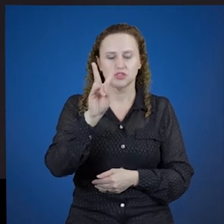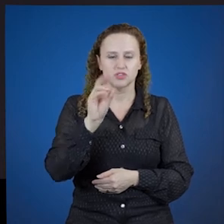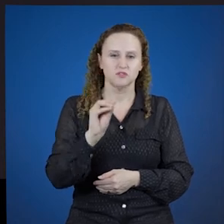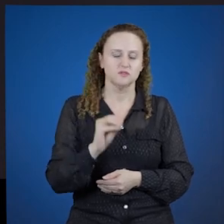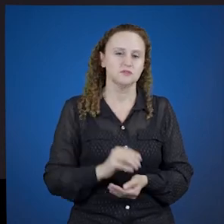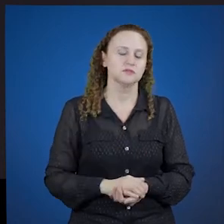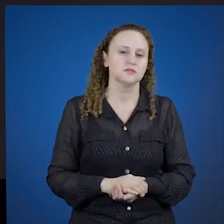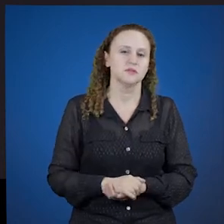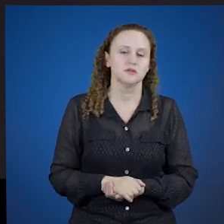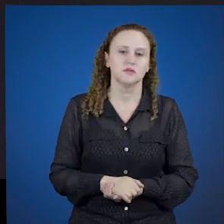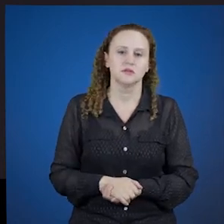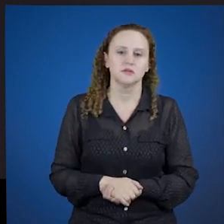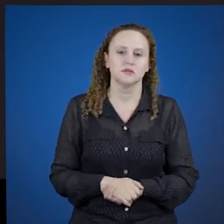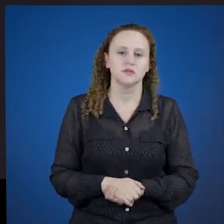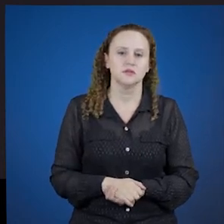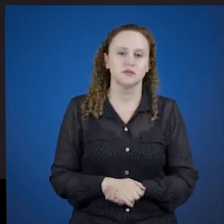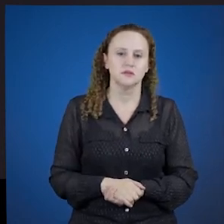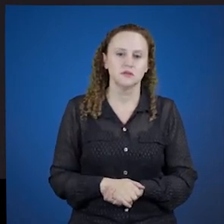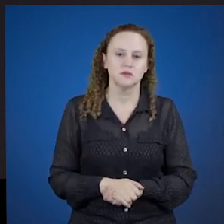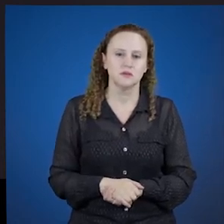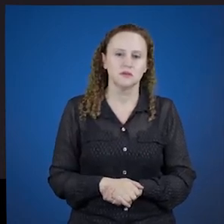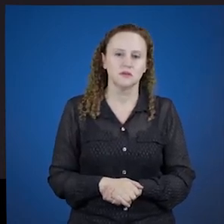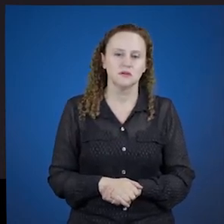ele laudante.